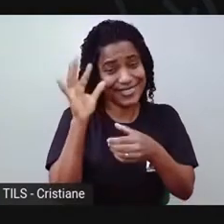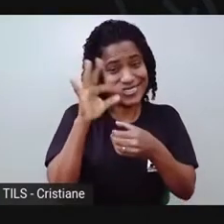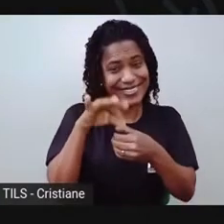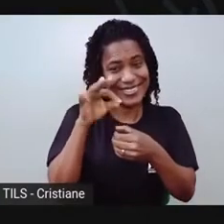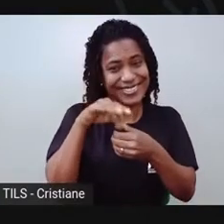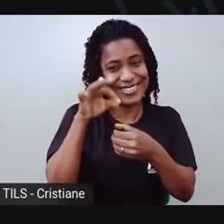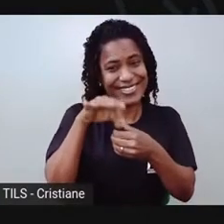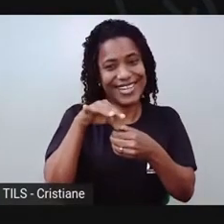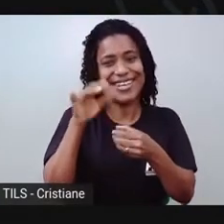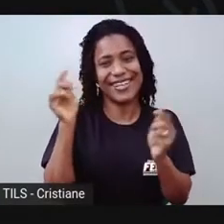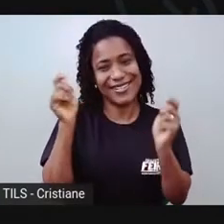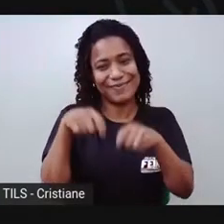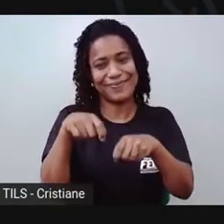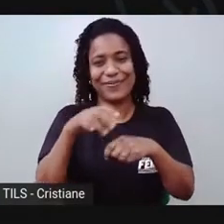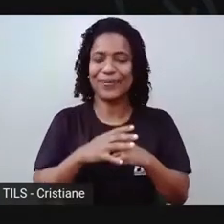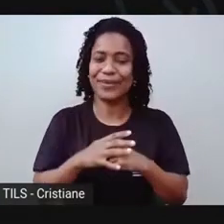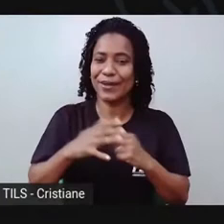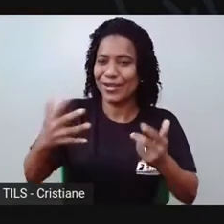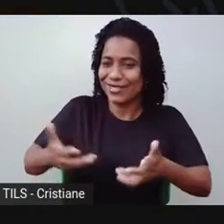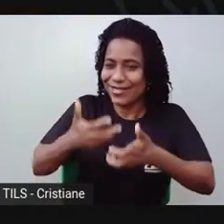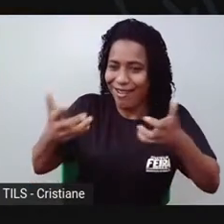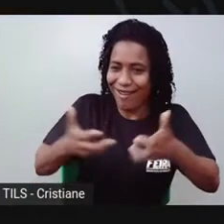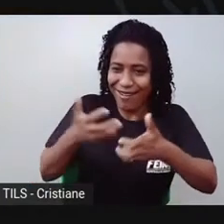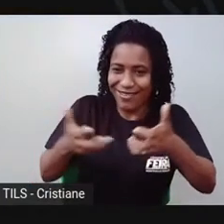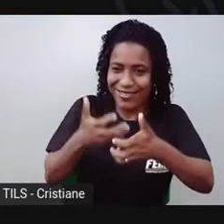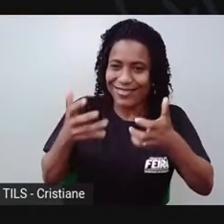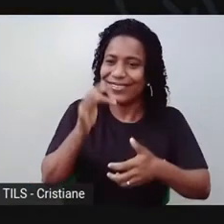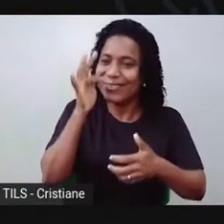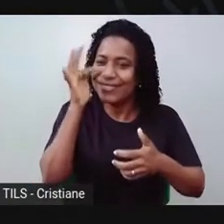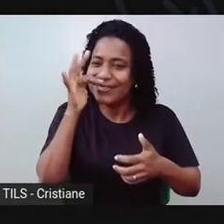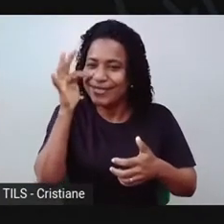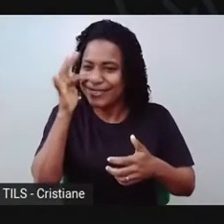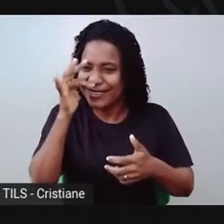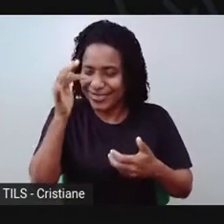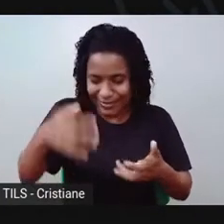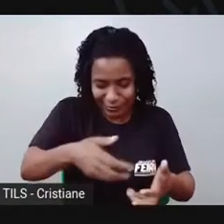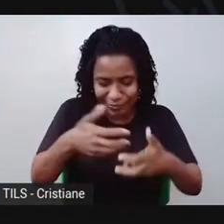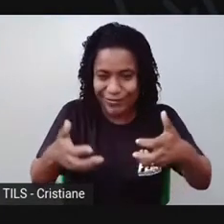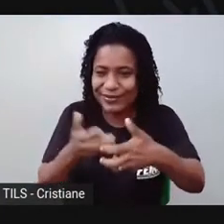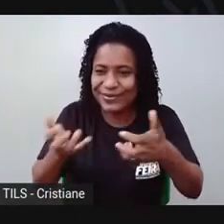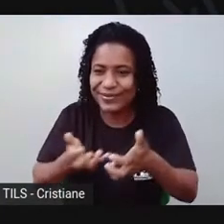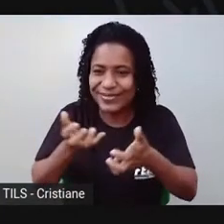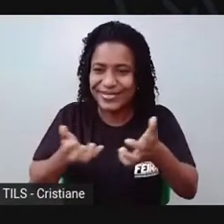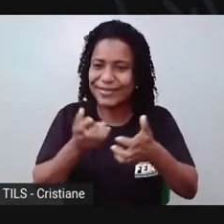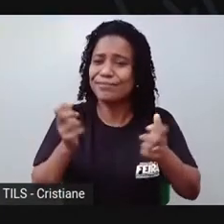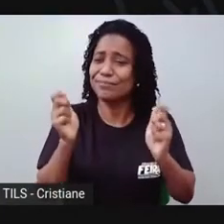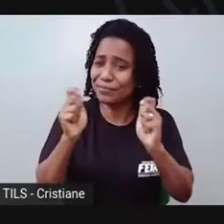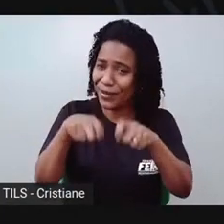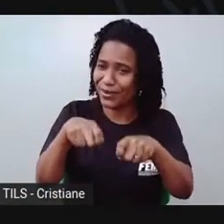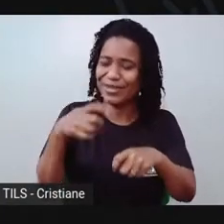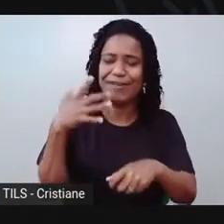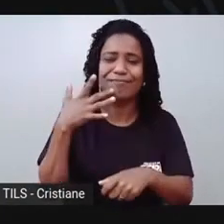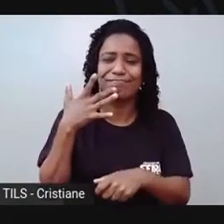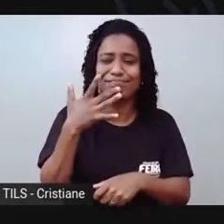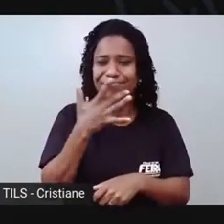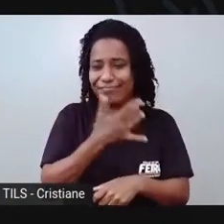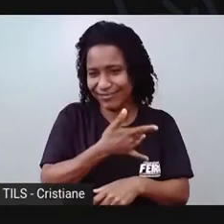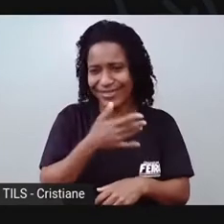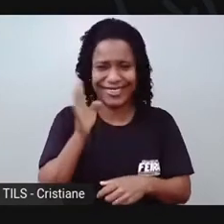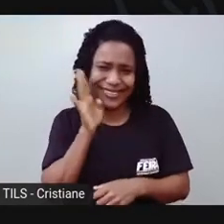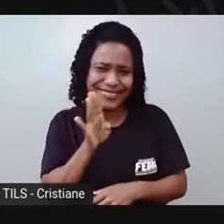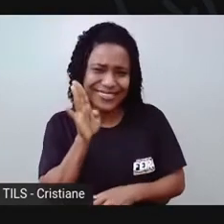Dá para colocar na salada! É! Tem flor que vai na salada! Isso não é muito legal de descobrir?